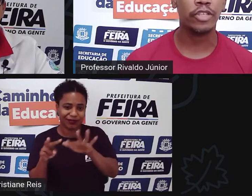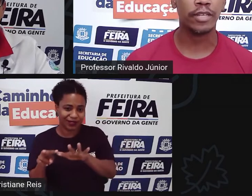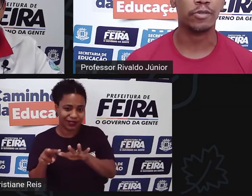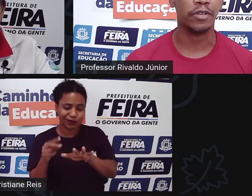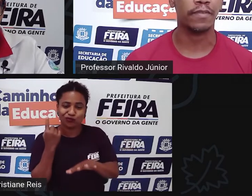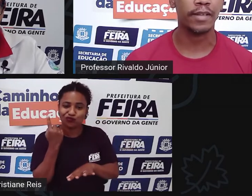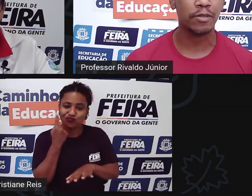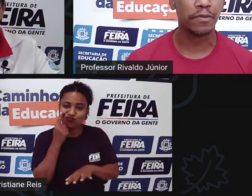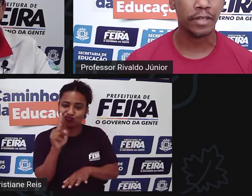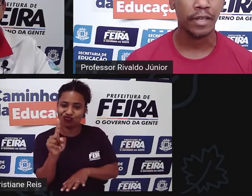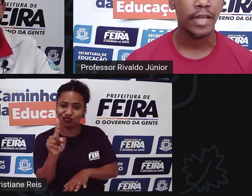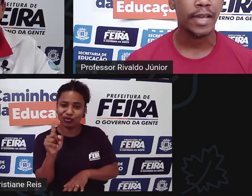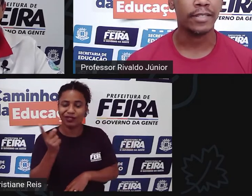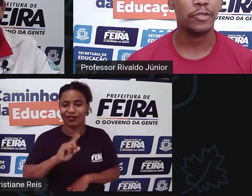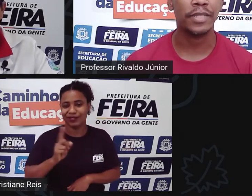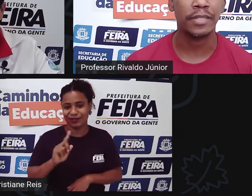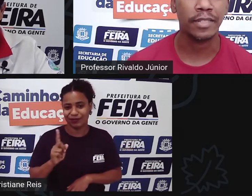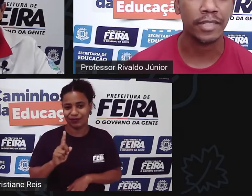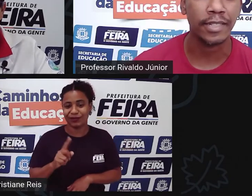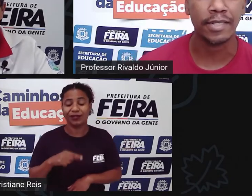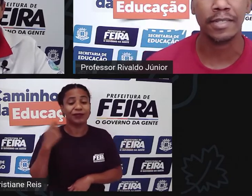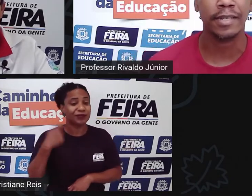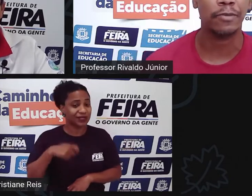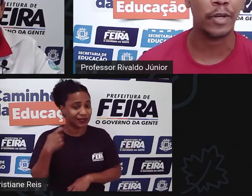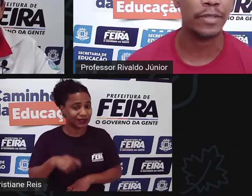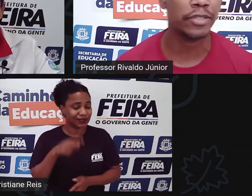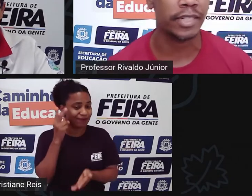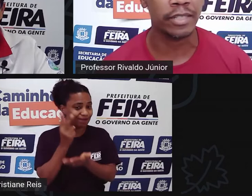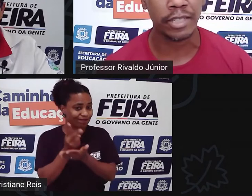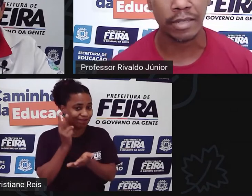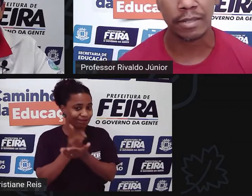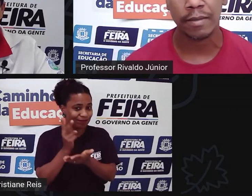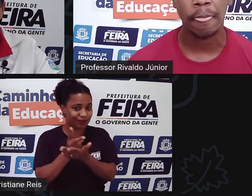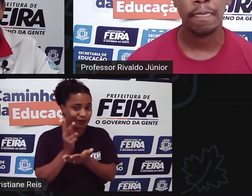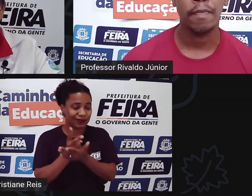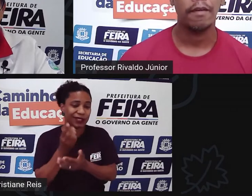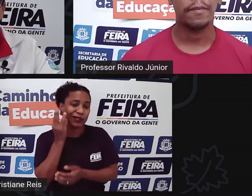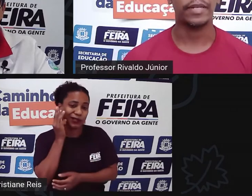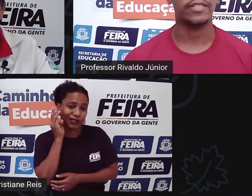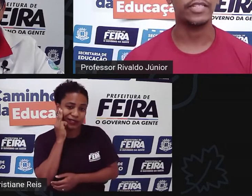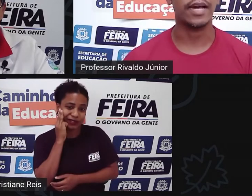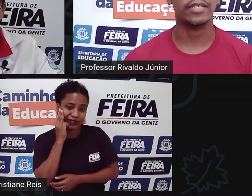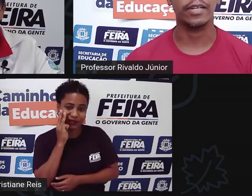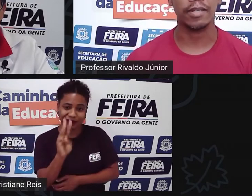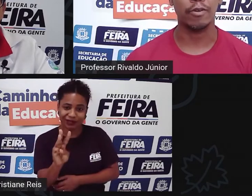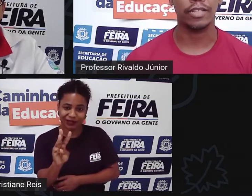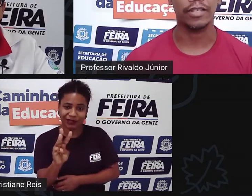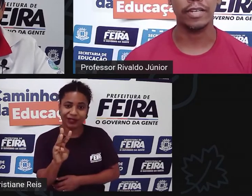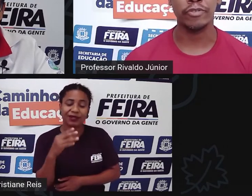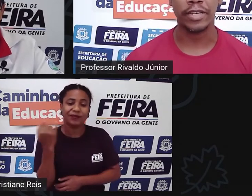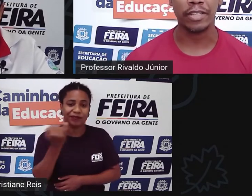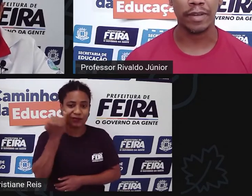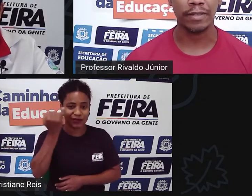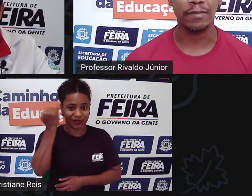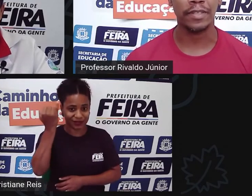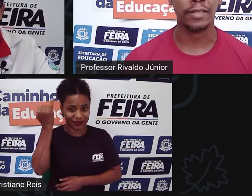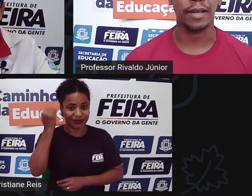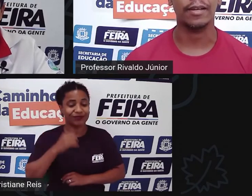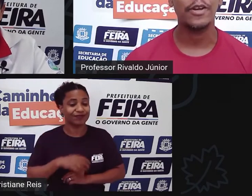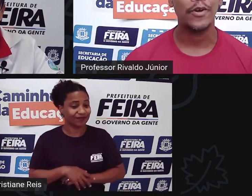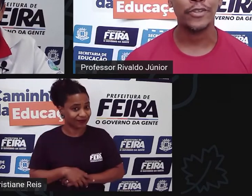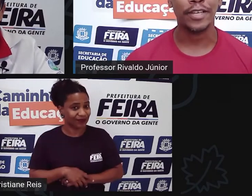um dia só que vai resolver a gente precisa a tem a necessidade de pelo menos três dias para a gente encaixar essa rotina e onde é que a vai